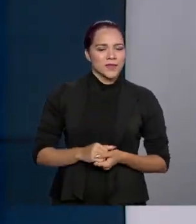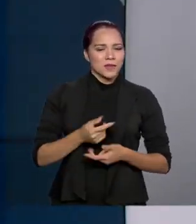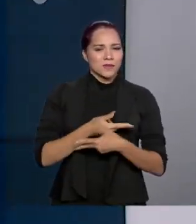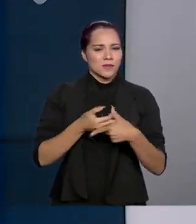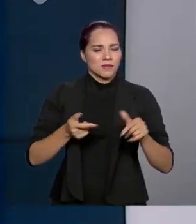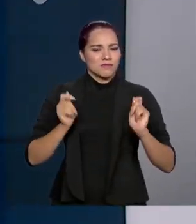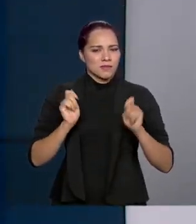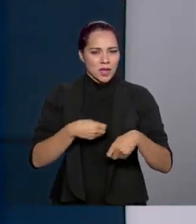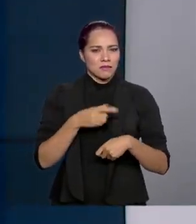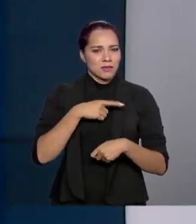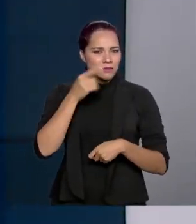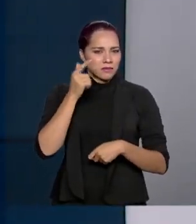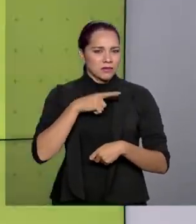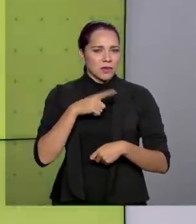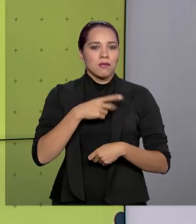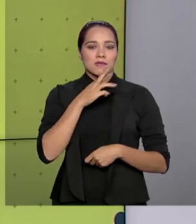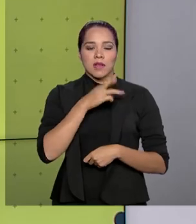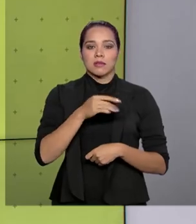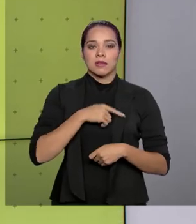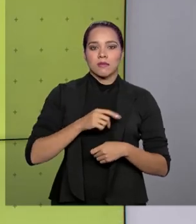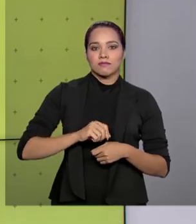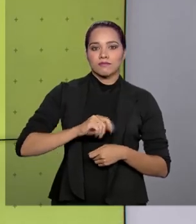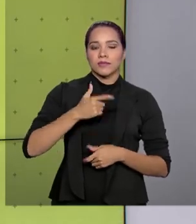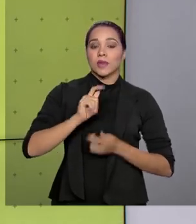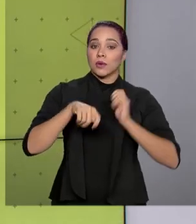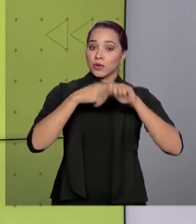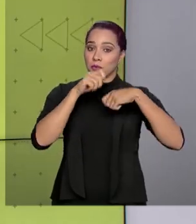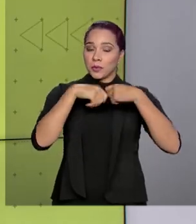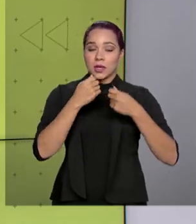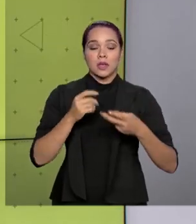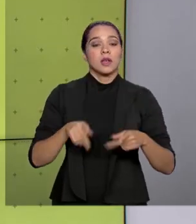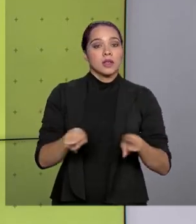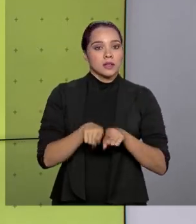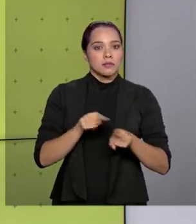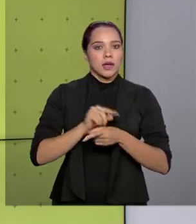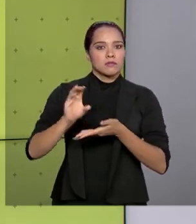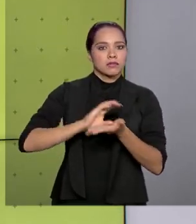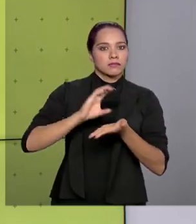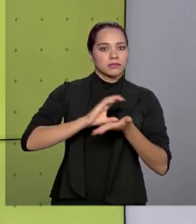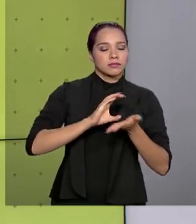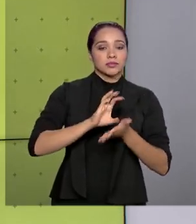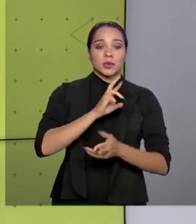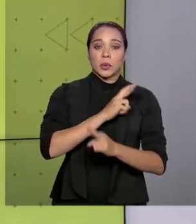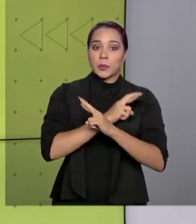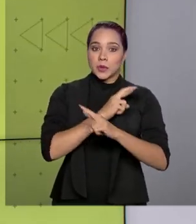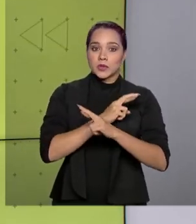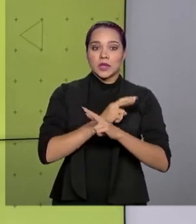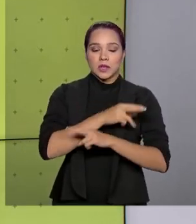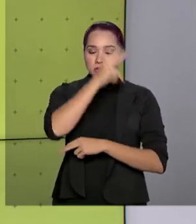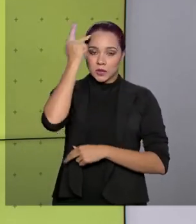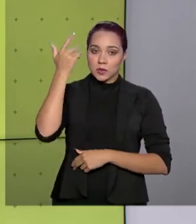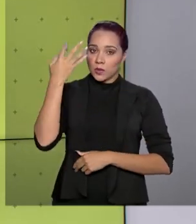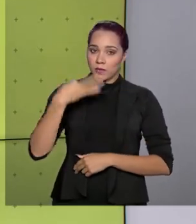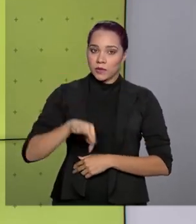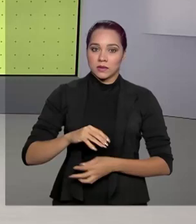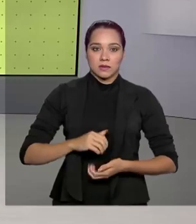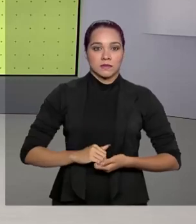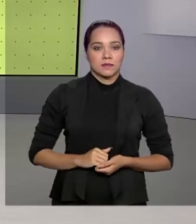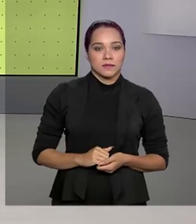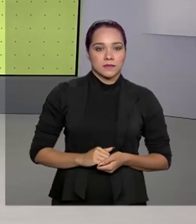que contribuíram para o resultado estão o crescimento da economia e das arrecadações do Imposto de Renda de Pessoa Física.